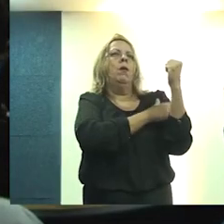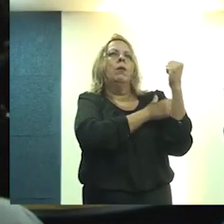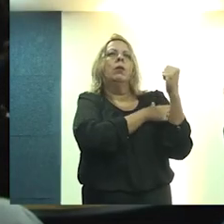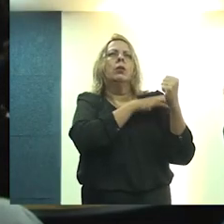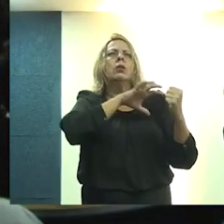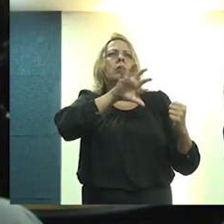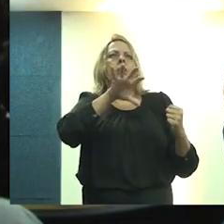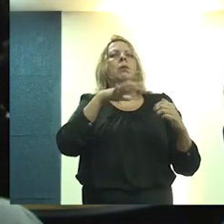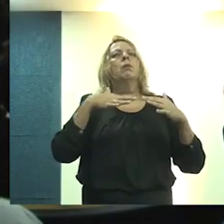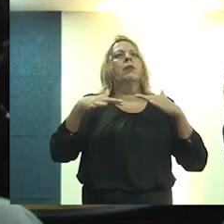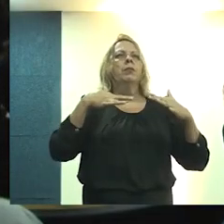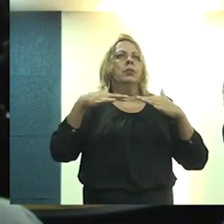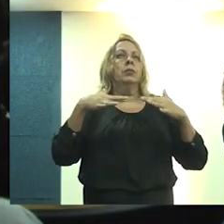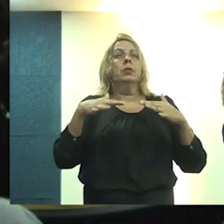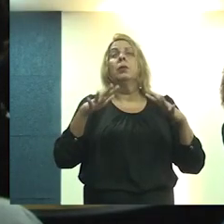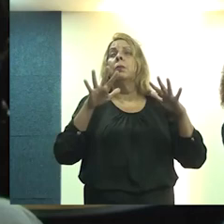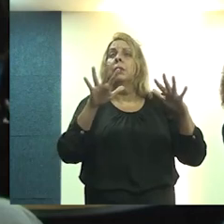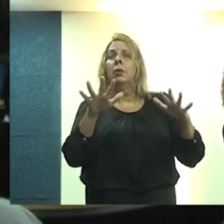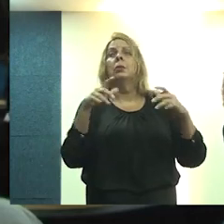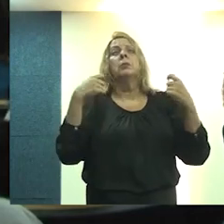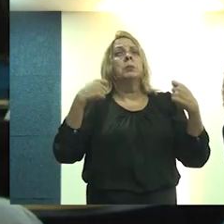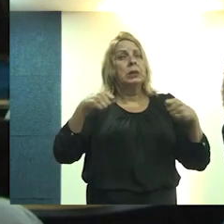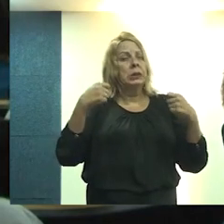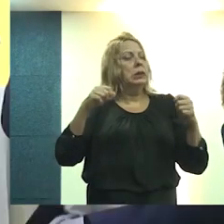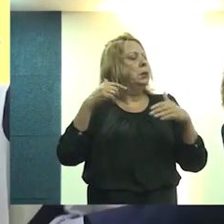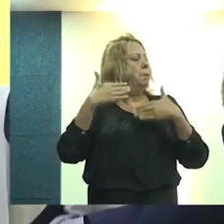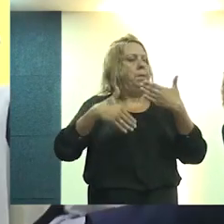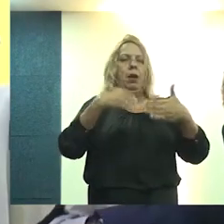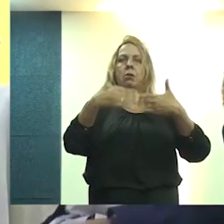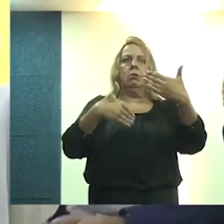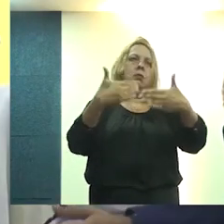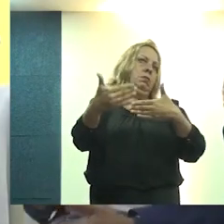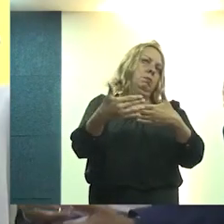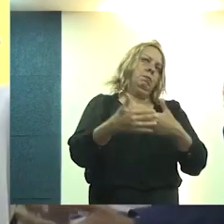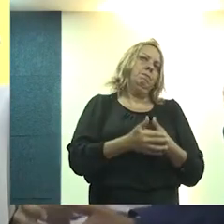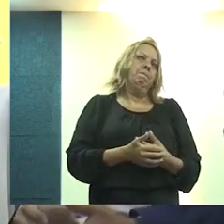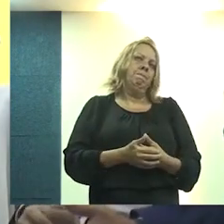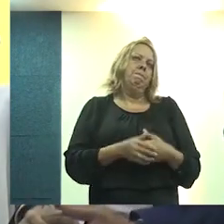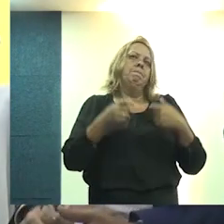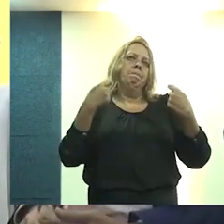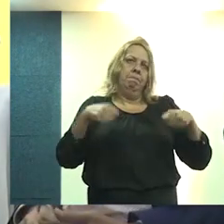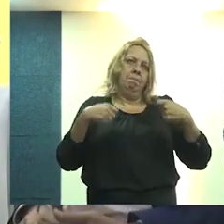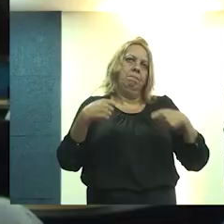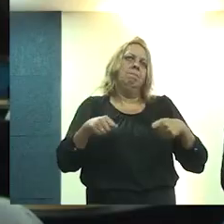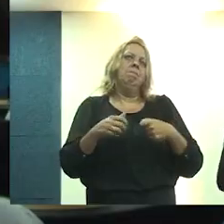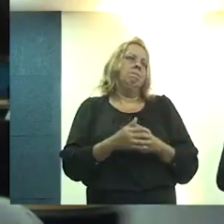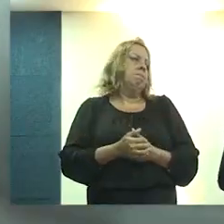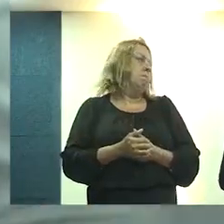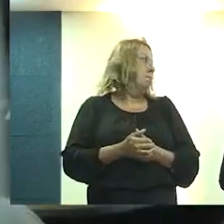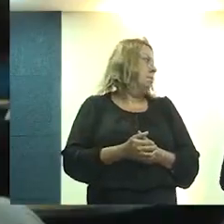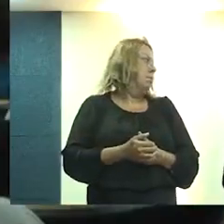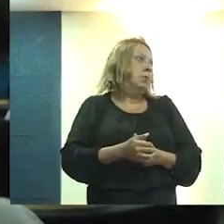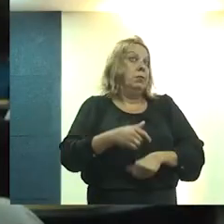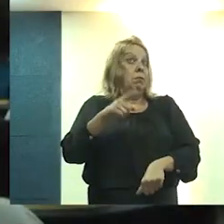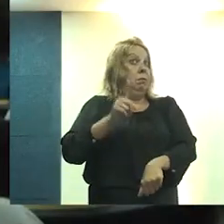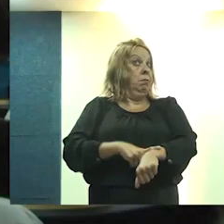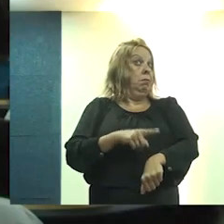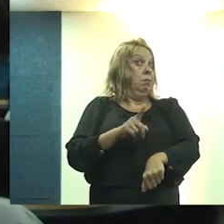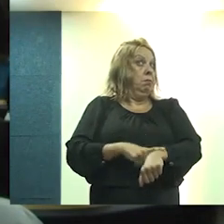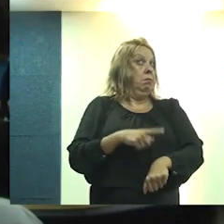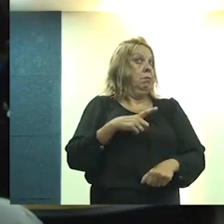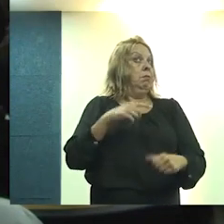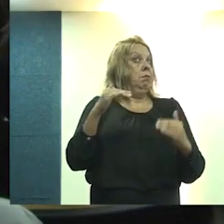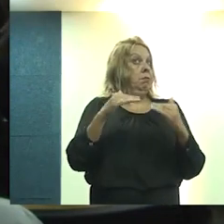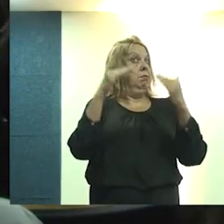da nossa mobilização, mas a gente precisa mais, a gente precisa já